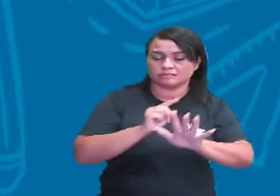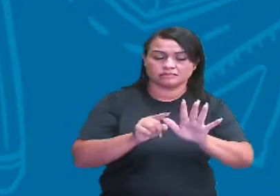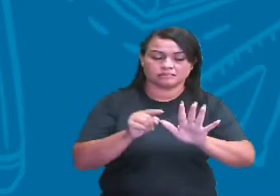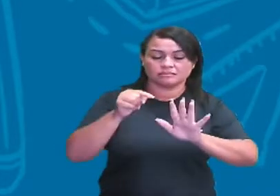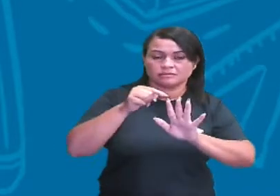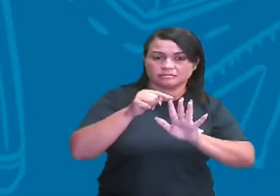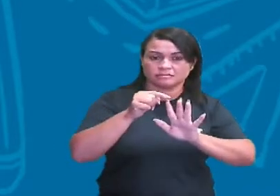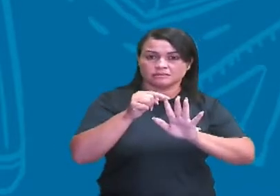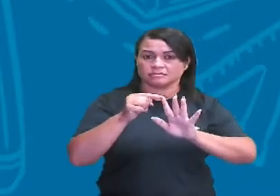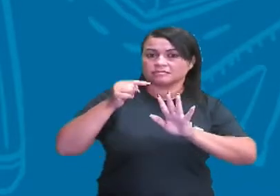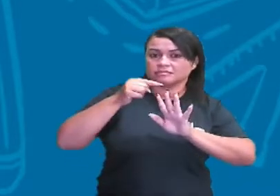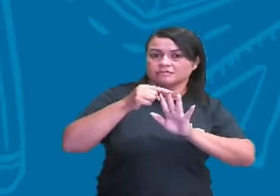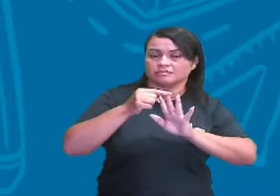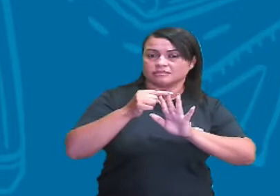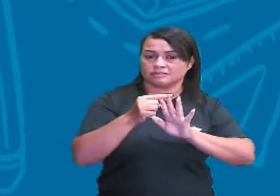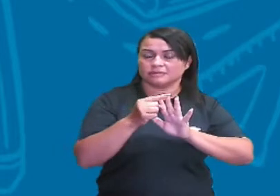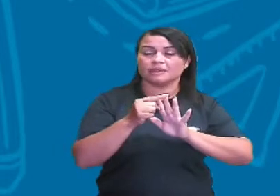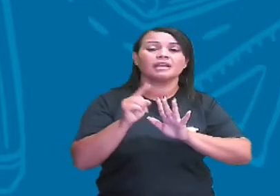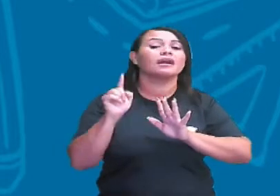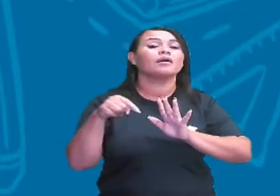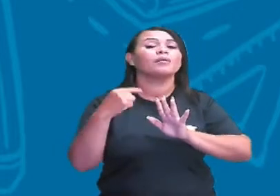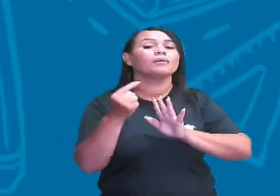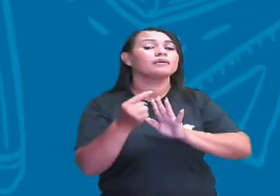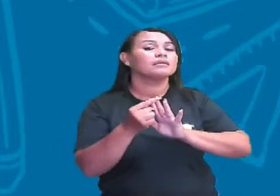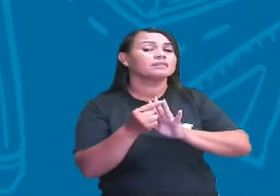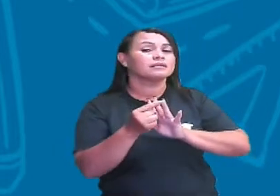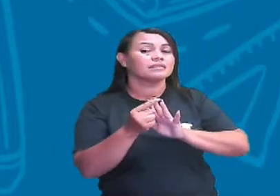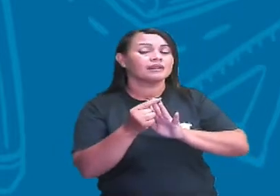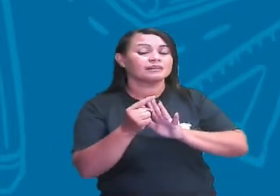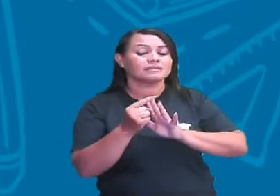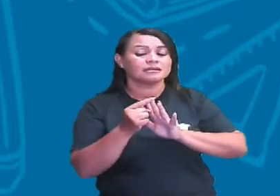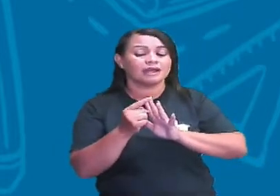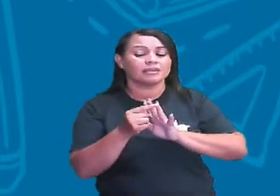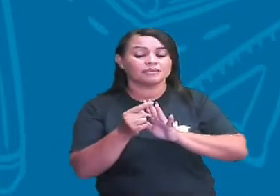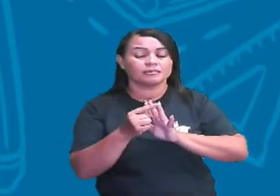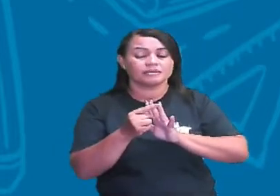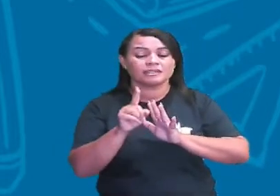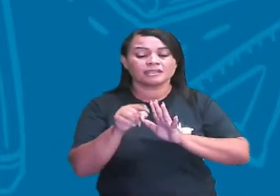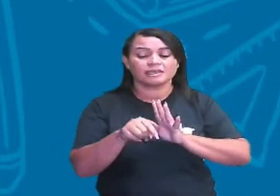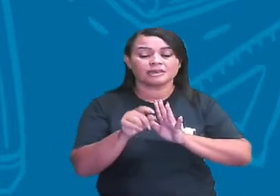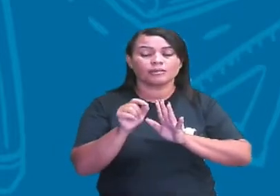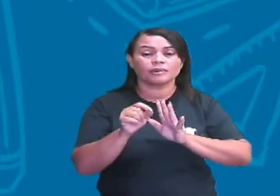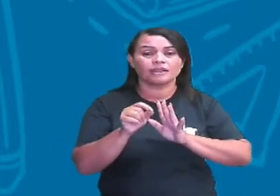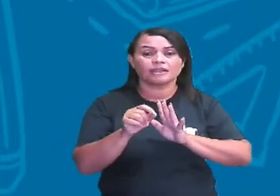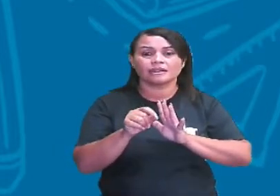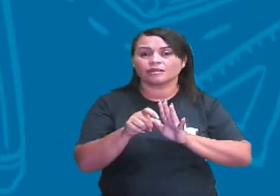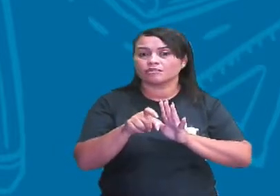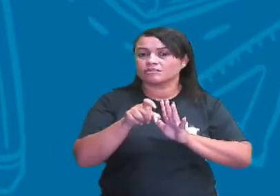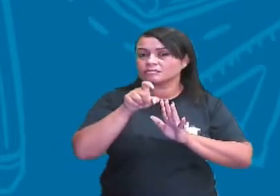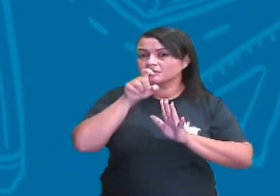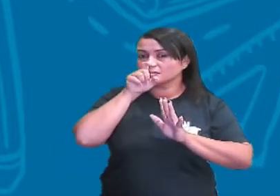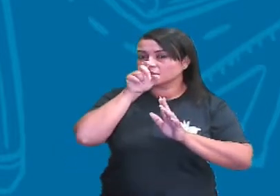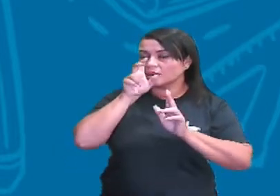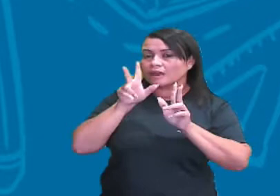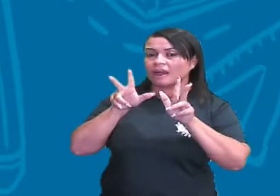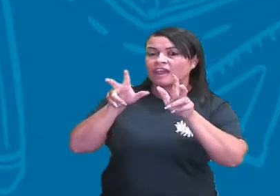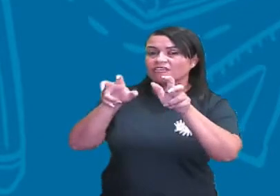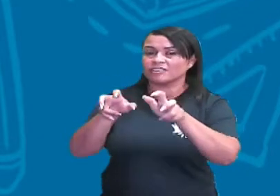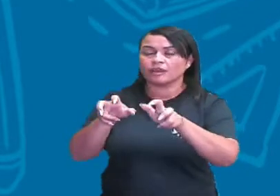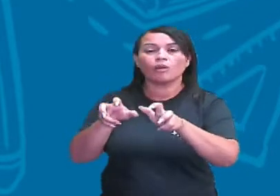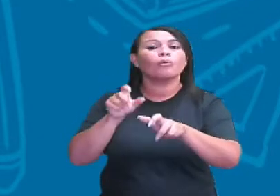portanto ele é consumidor secundário. E o consumidor terciário, certo? Que é ali o gavião, que vai estar se